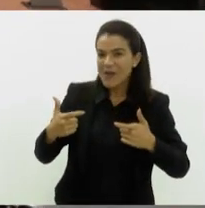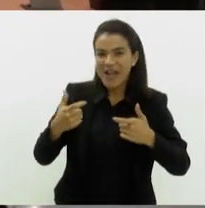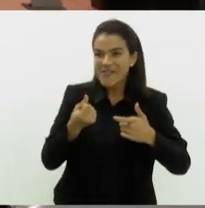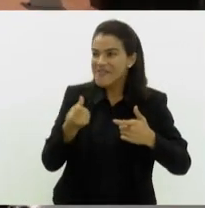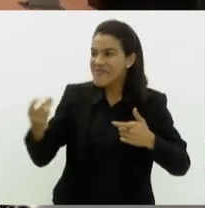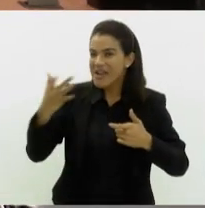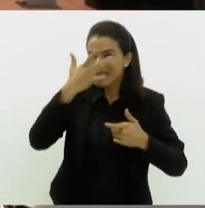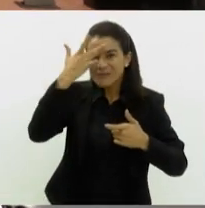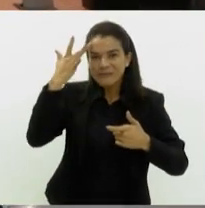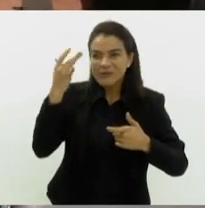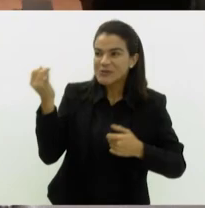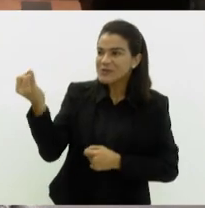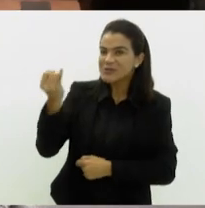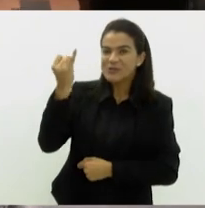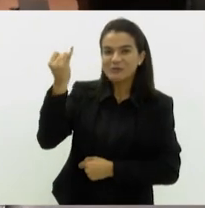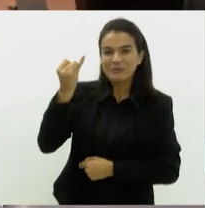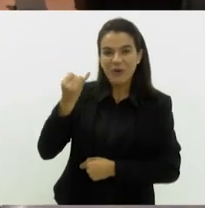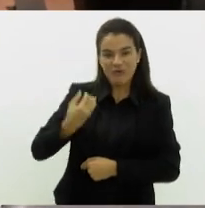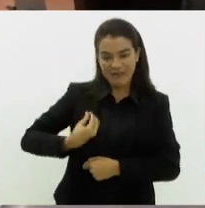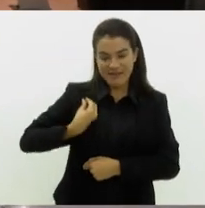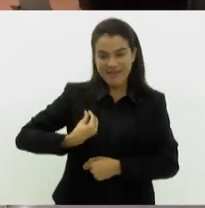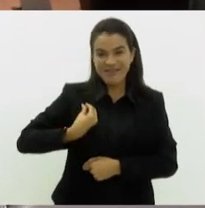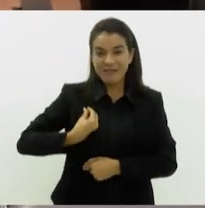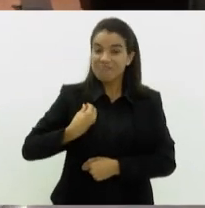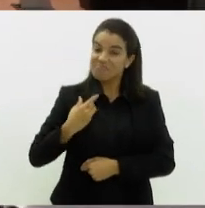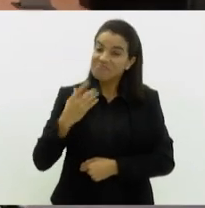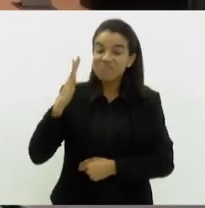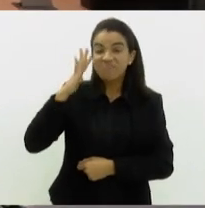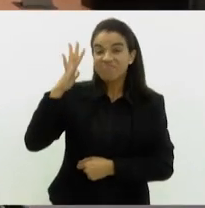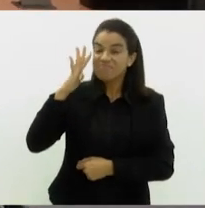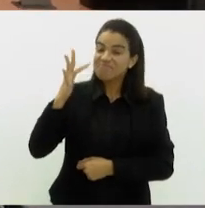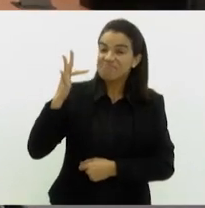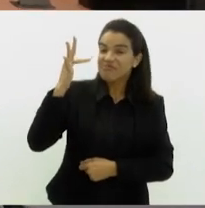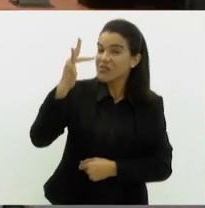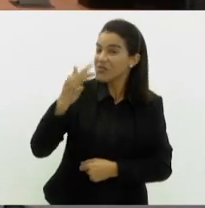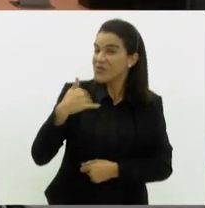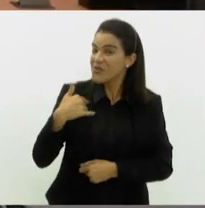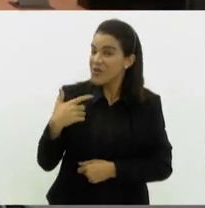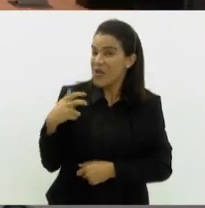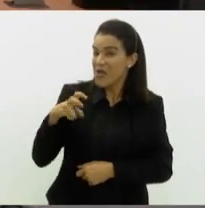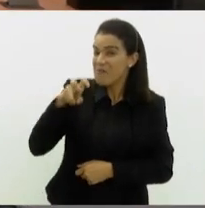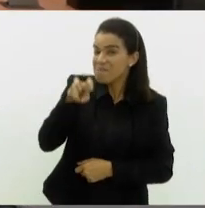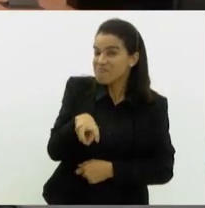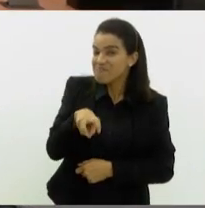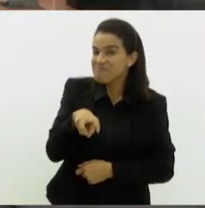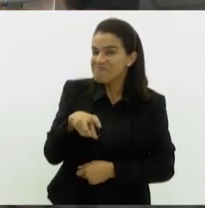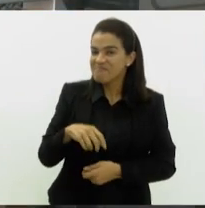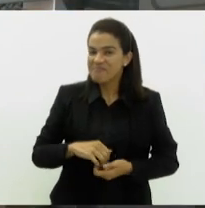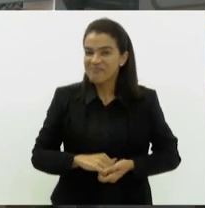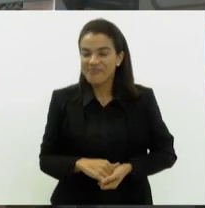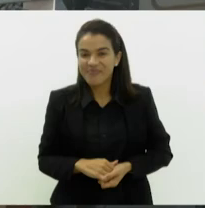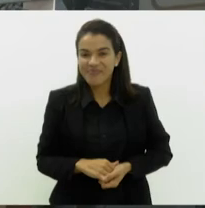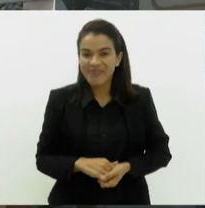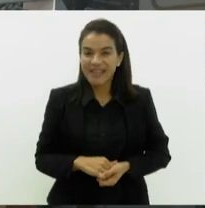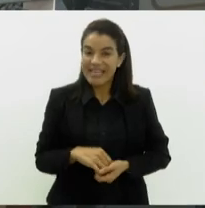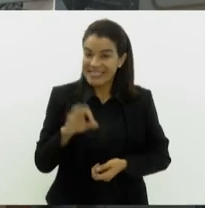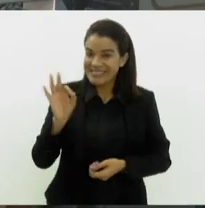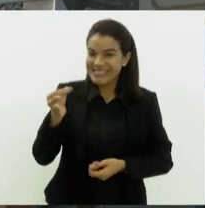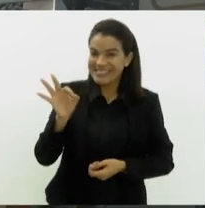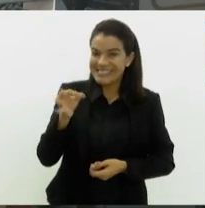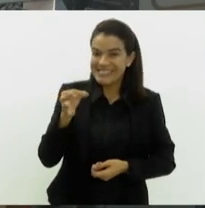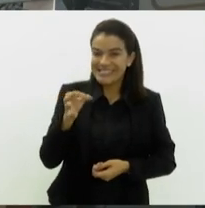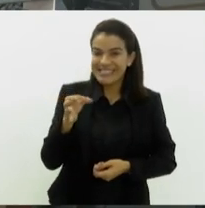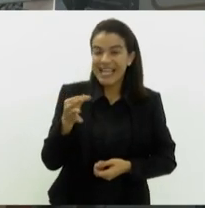pessoas importantes estão e quem sabe um dia a gente não possa estar sentado em uma cadeira dessa. É isso aí.